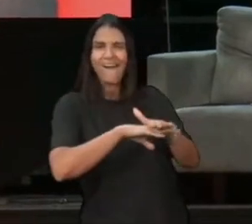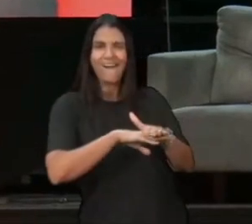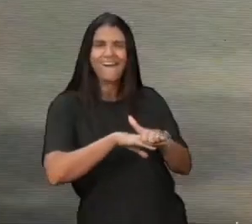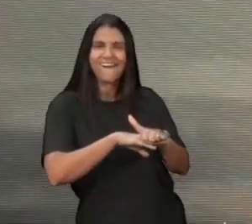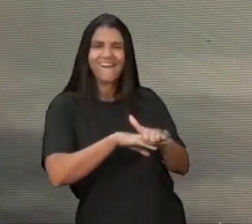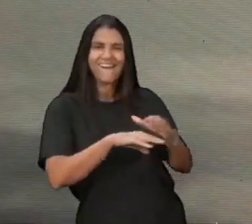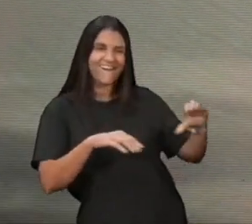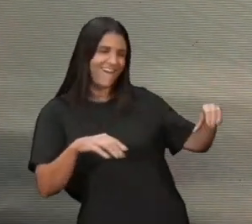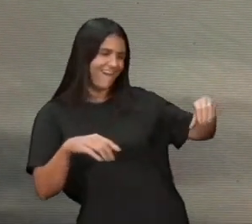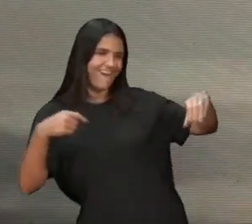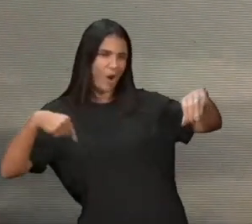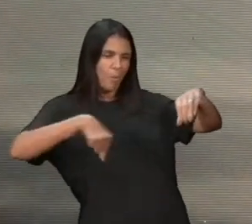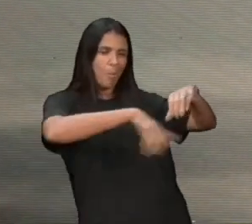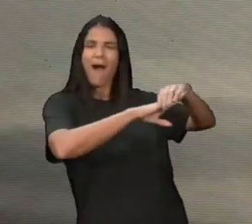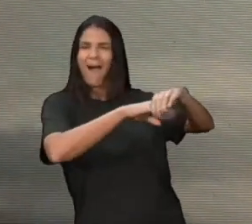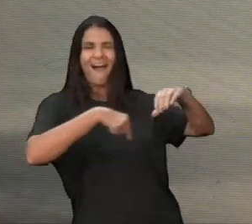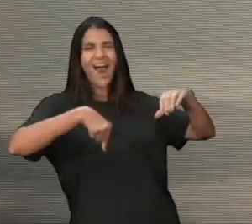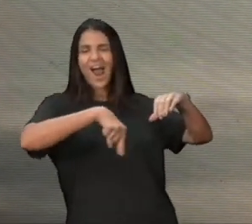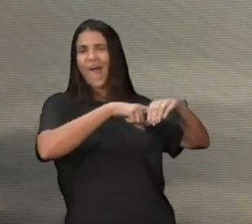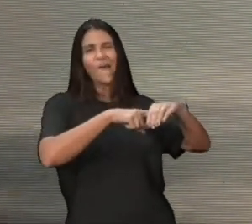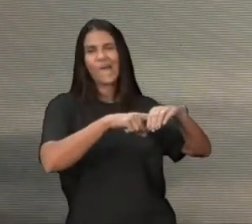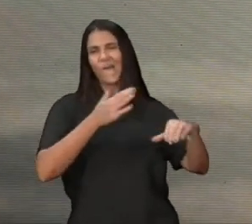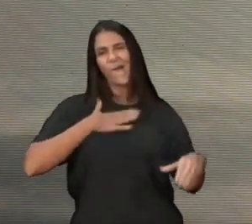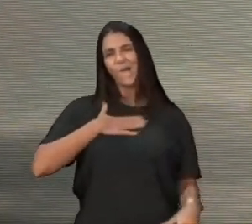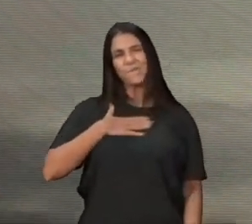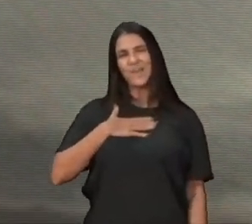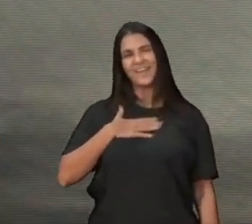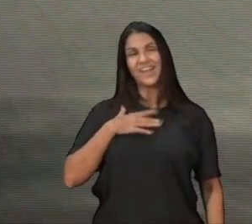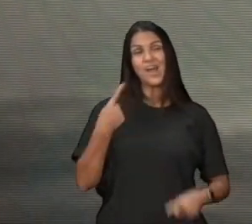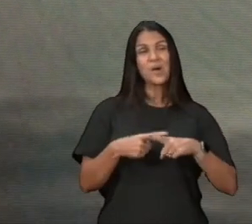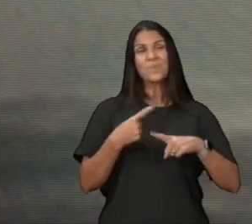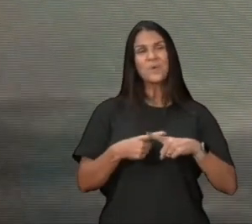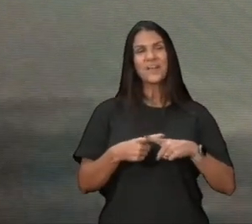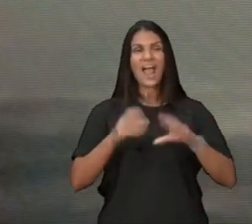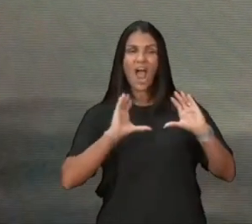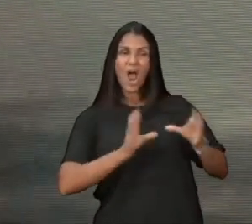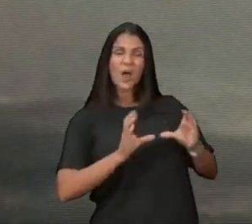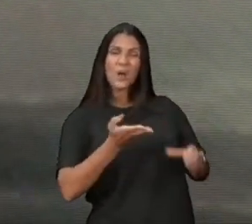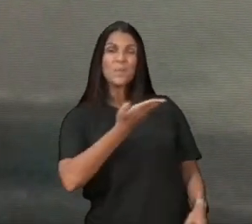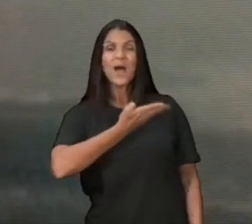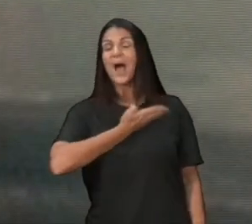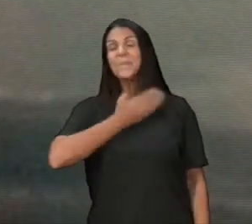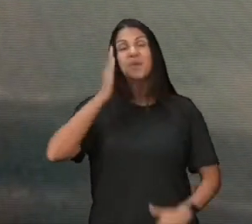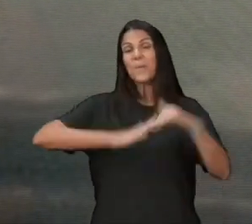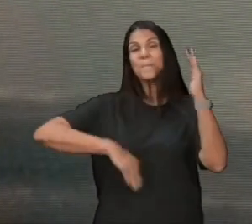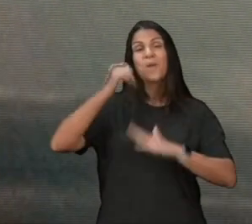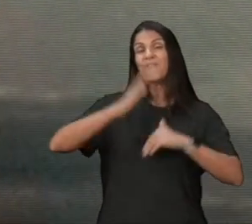óbvio, está lá o troféu, está lá, por quê? Porque eles me deram a honra, não, vamos fazer o pastor, ser o artilheiro do time,